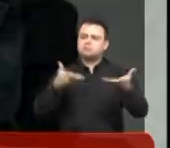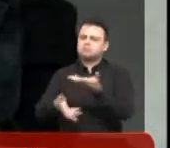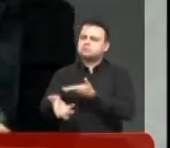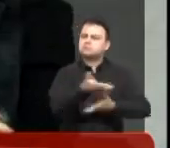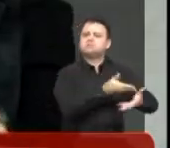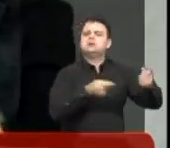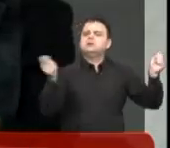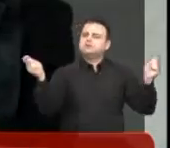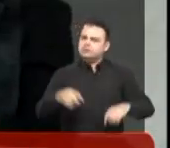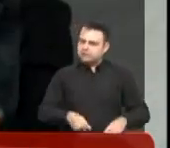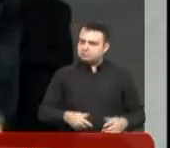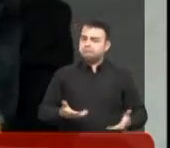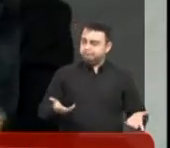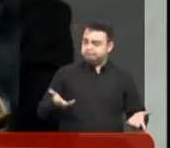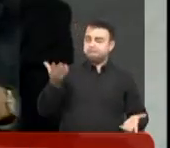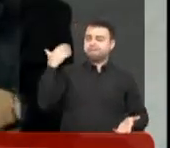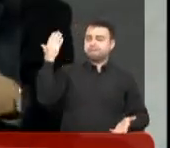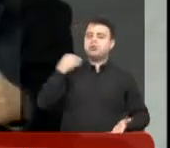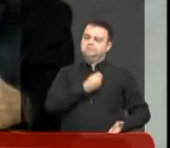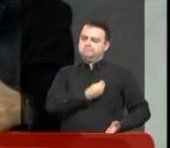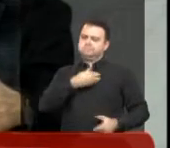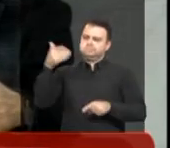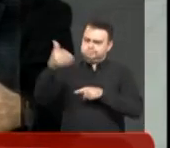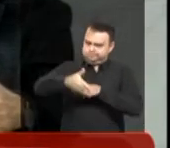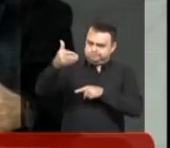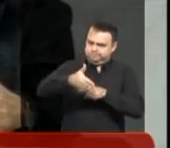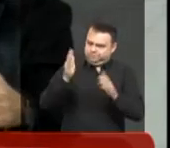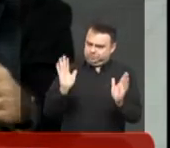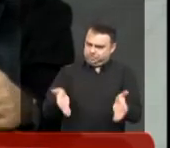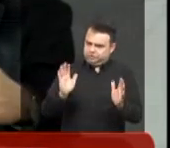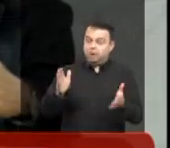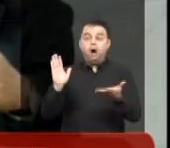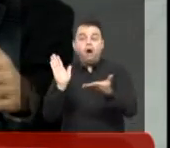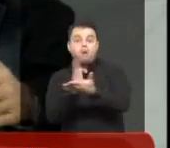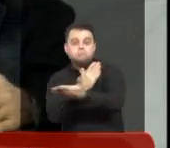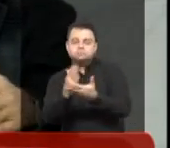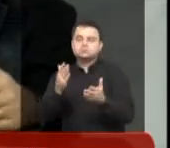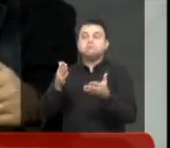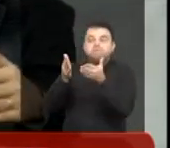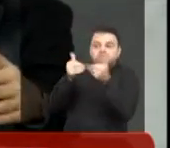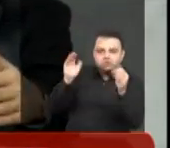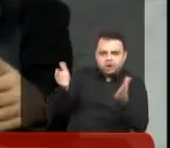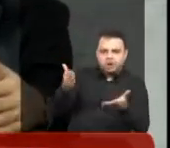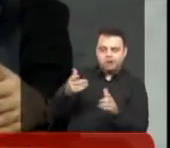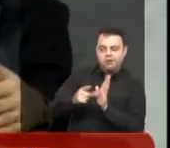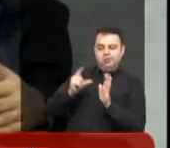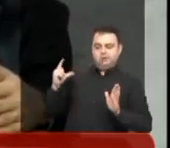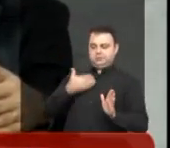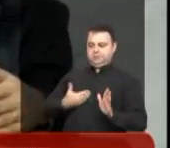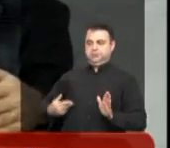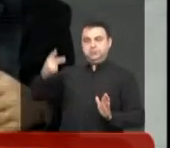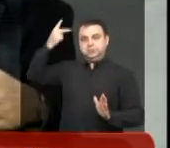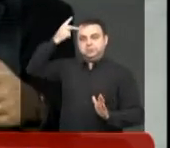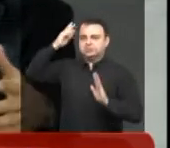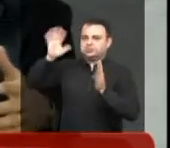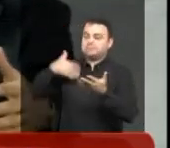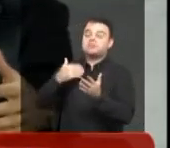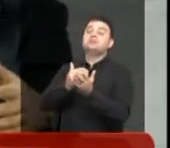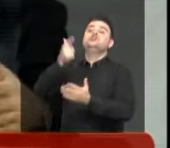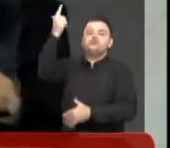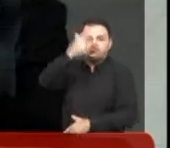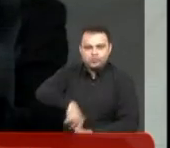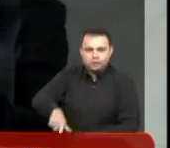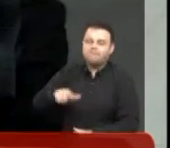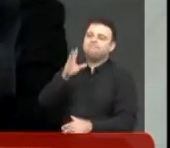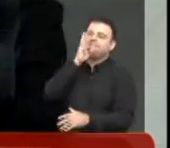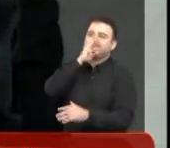E eu fiz algumas, muita coisa que eu tinha em andamento, como eu falei, algumas já estavam muito bem encaminhadas junto ao governo de Estado, mas não custa